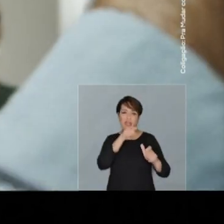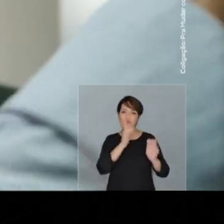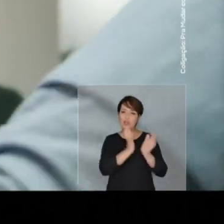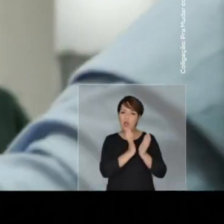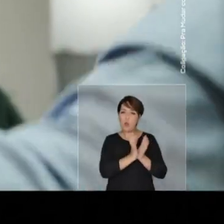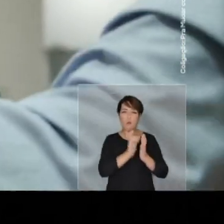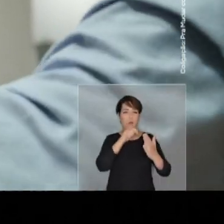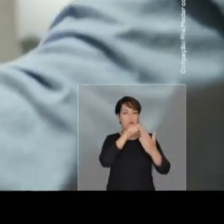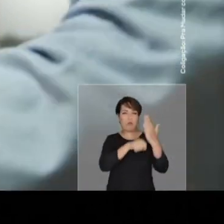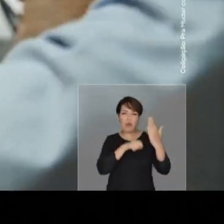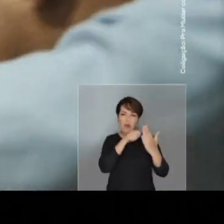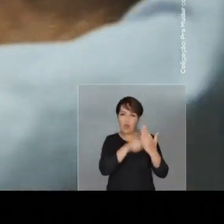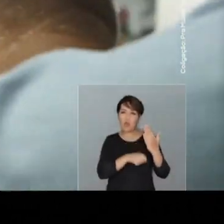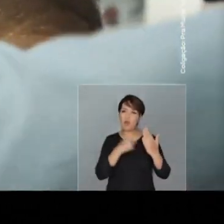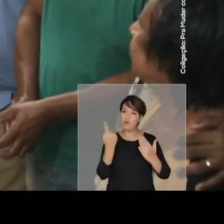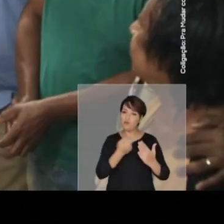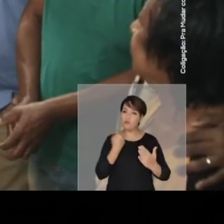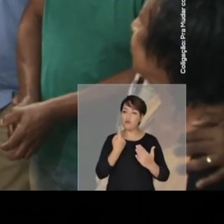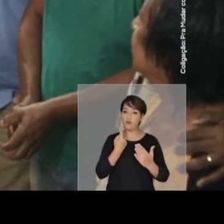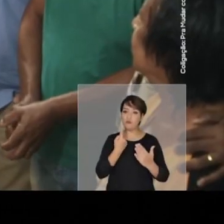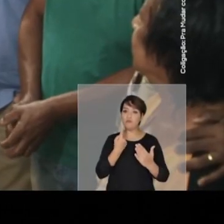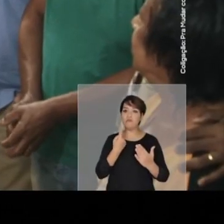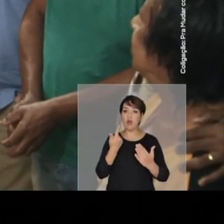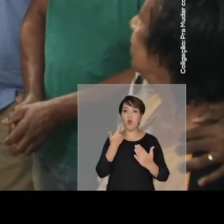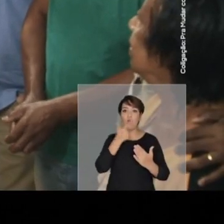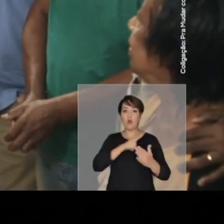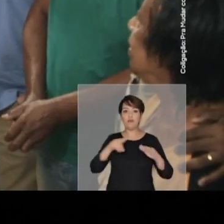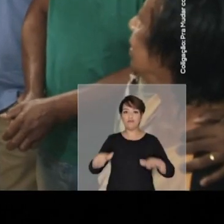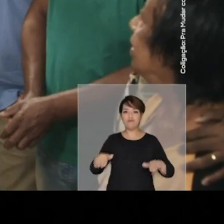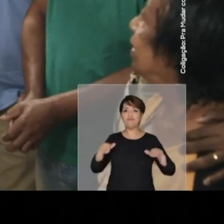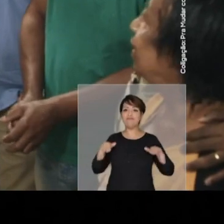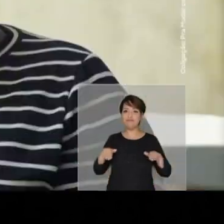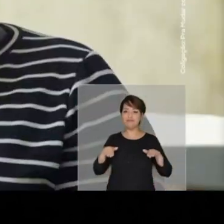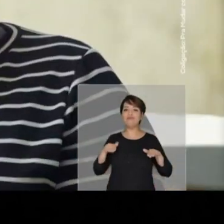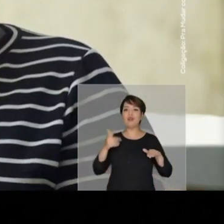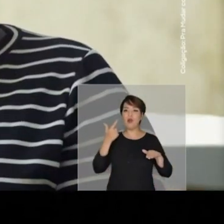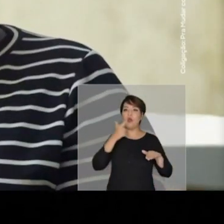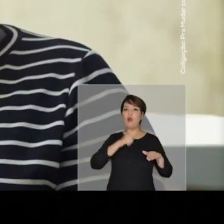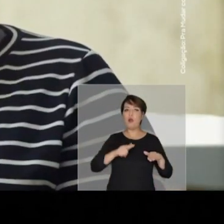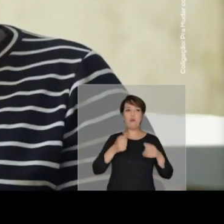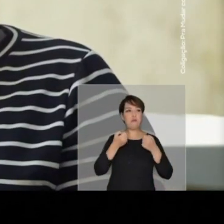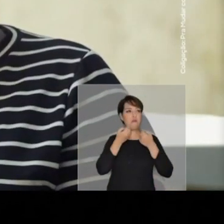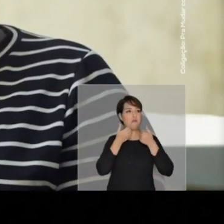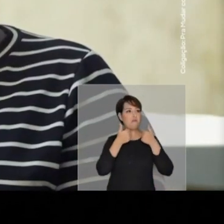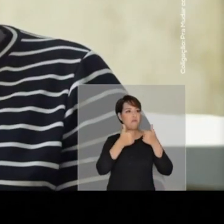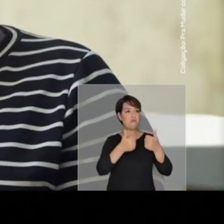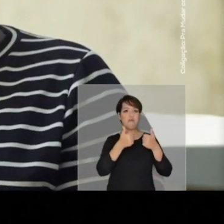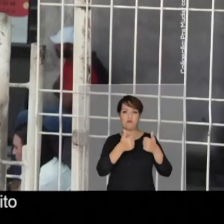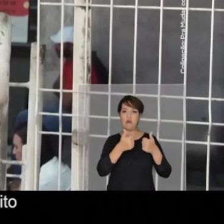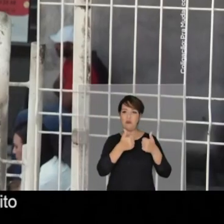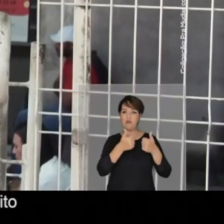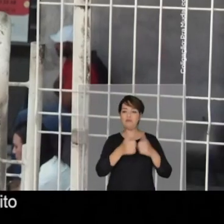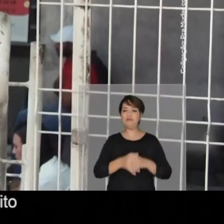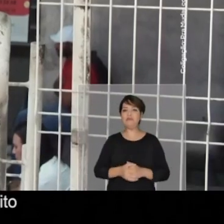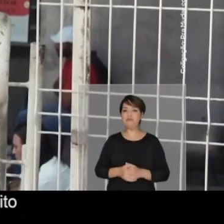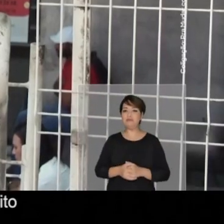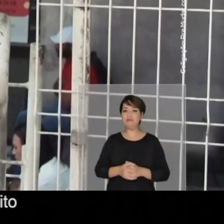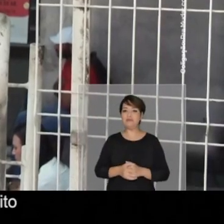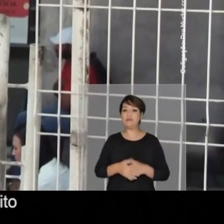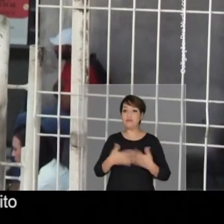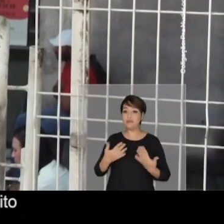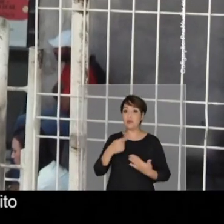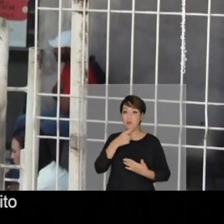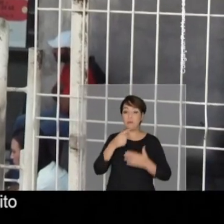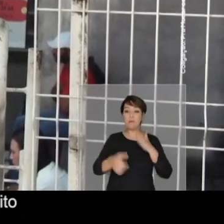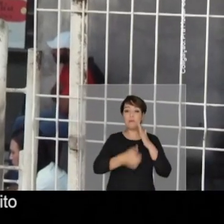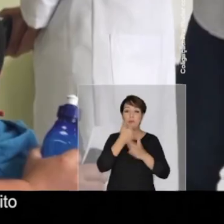que foi lá na comunidade, que brigou por nós. Mas depois que ele tomou posse, aquela porta nunca se fechou. No primeiro dia